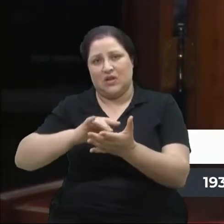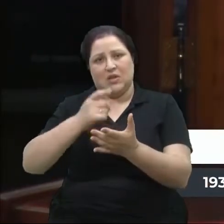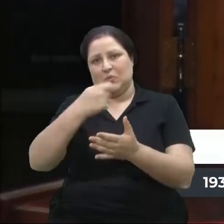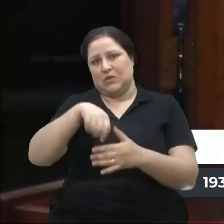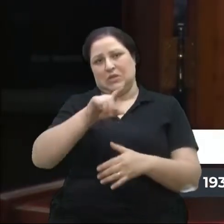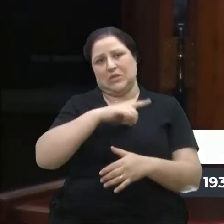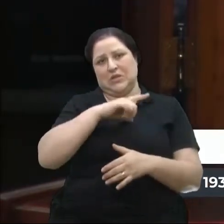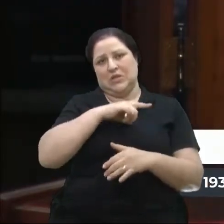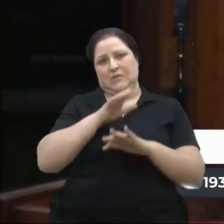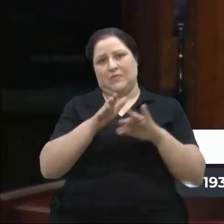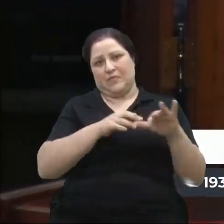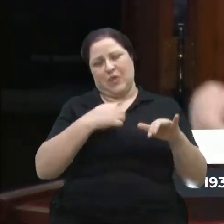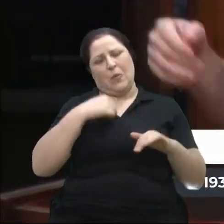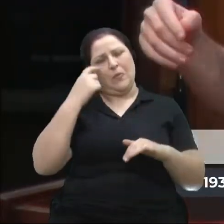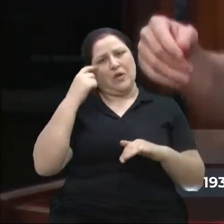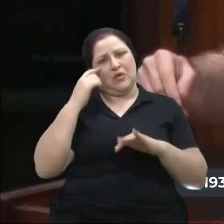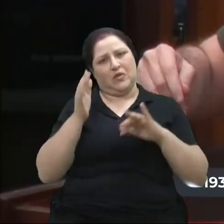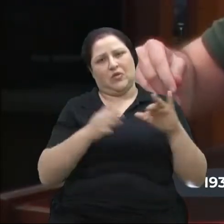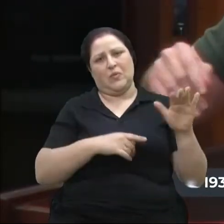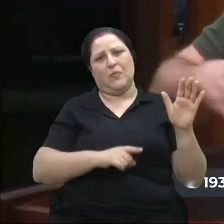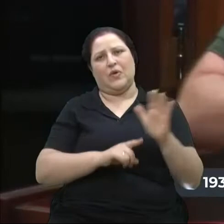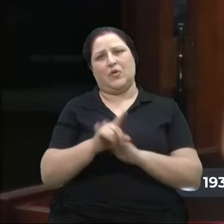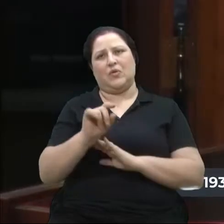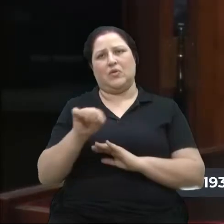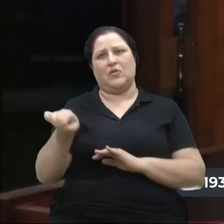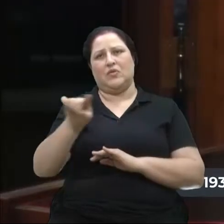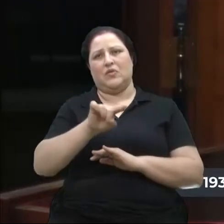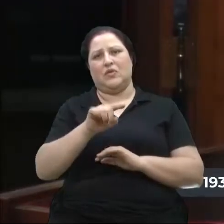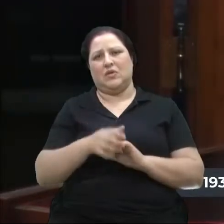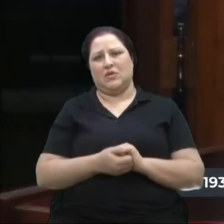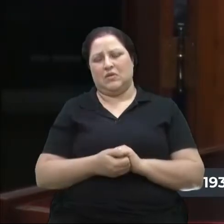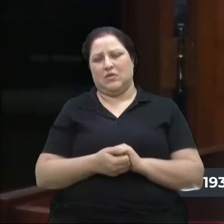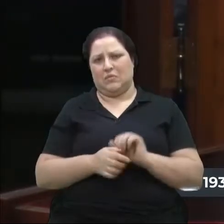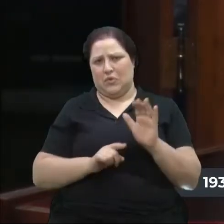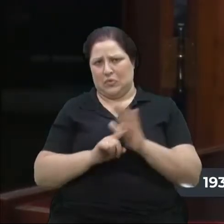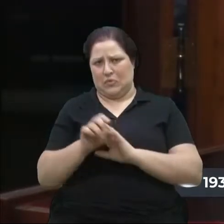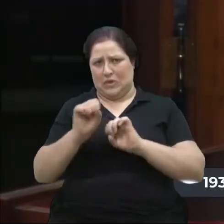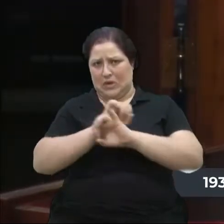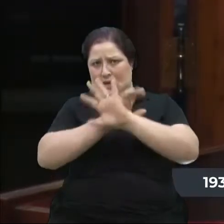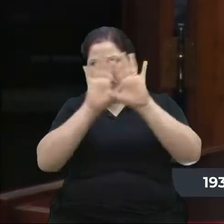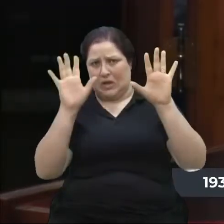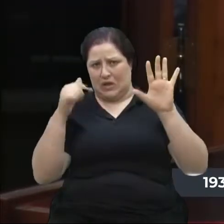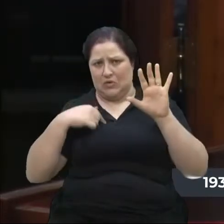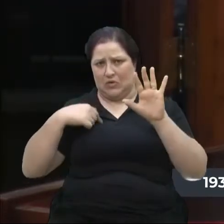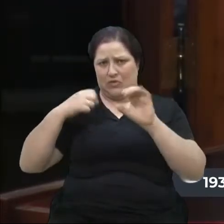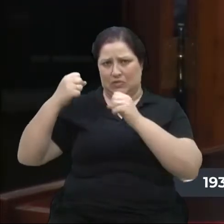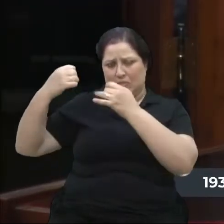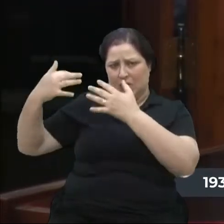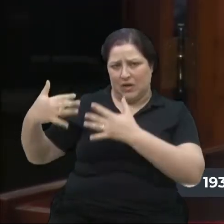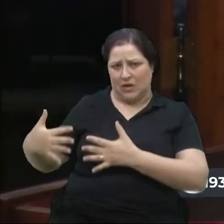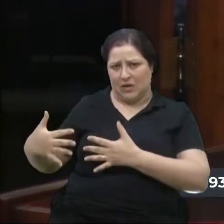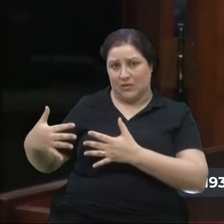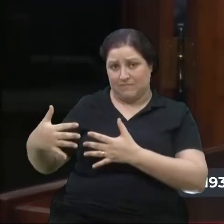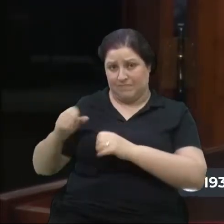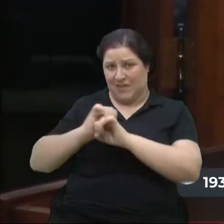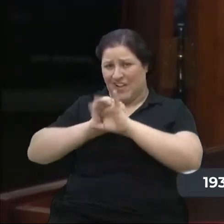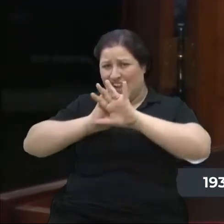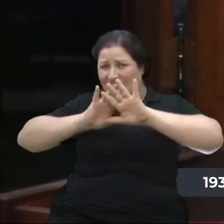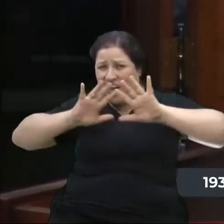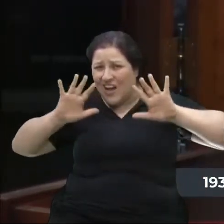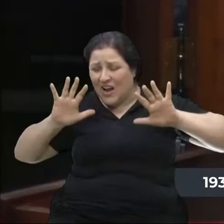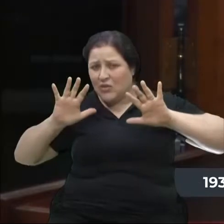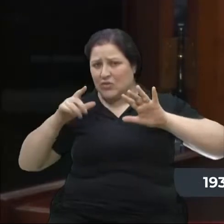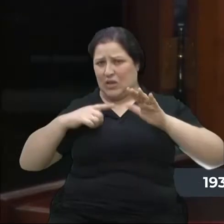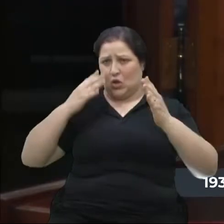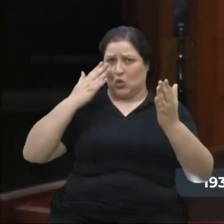que não quer calar. Vereador Bressan e demais pessoas, será que ficou claro o que eu estou explicando aqui? Será que ficou